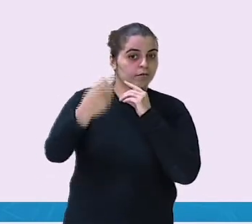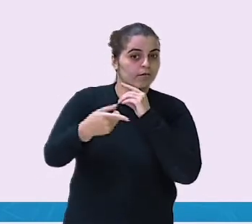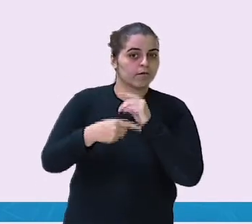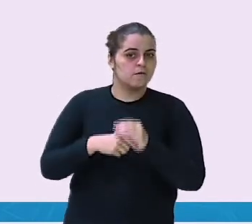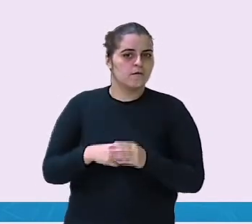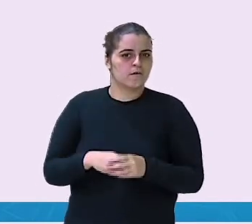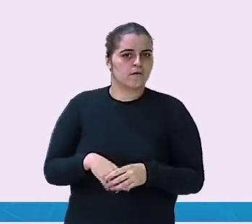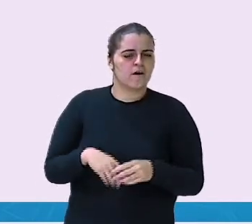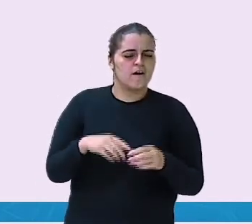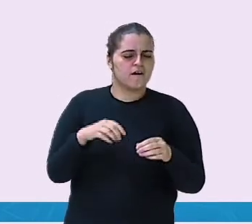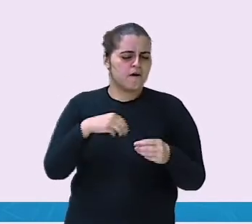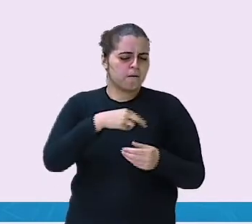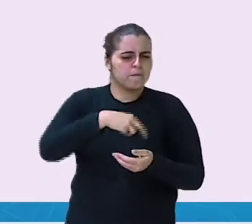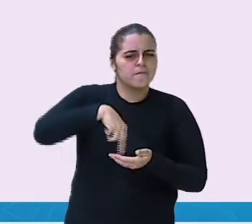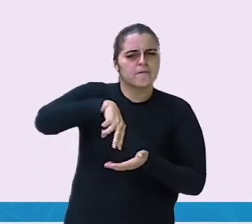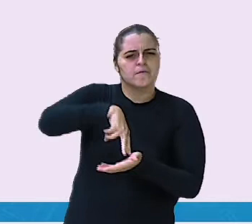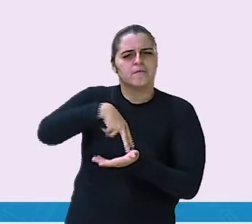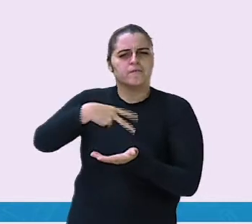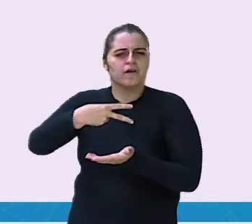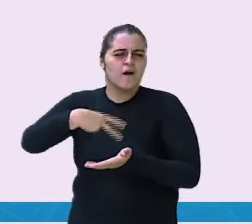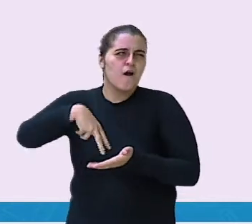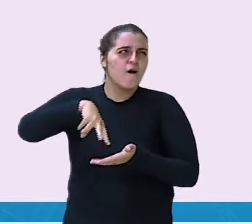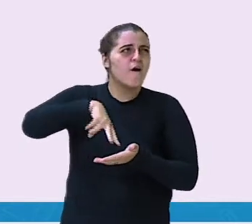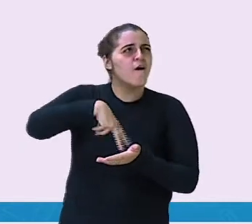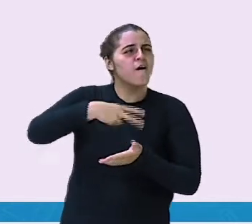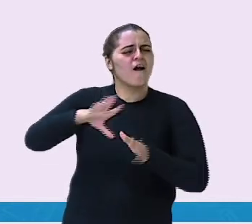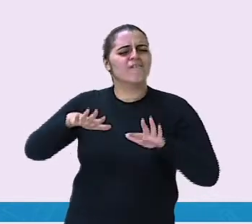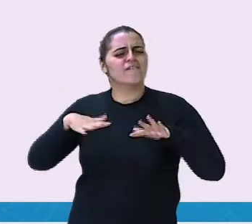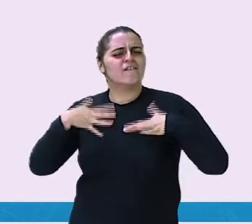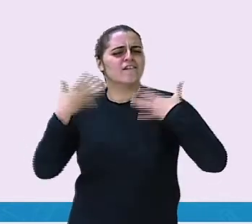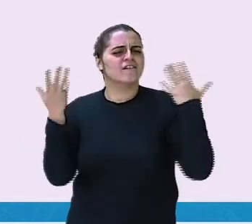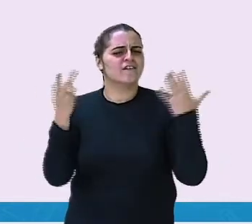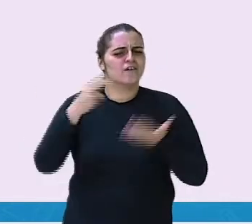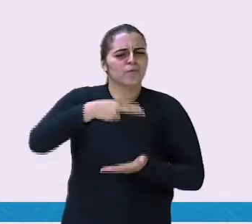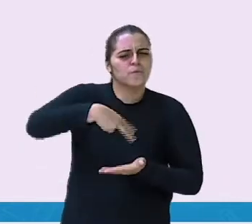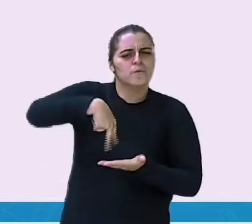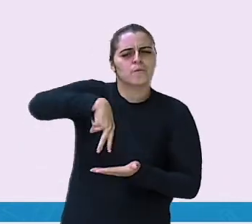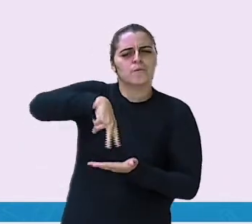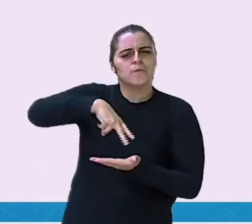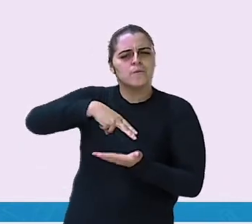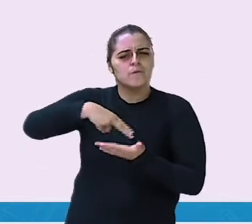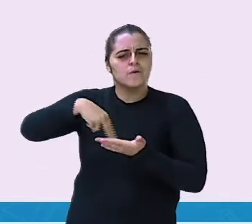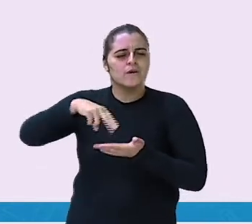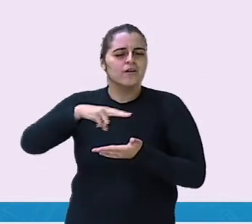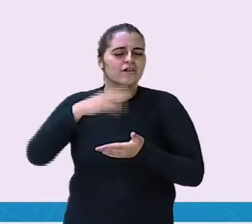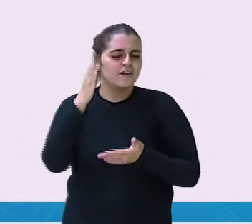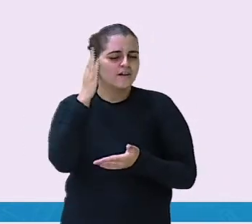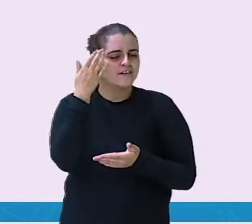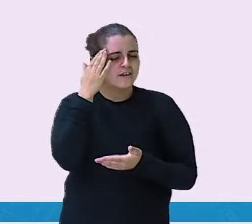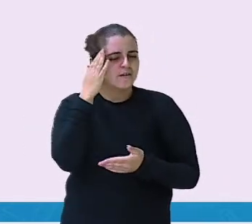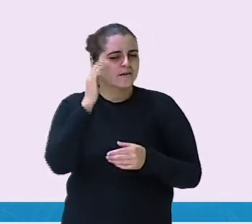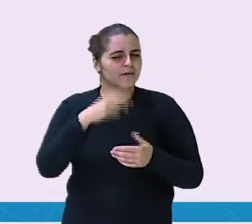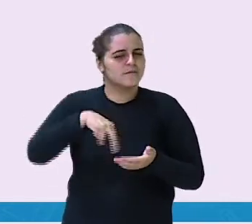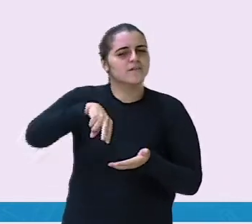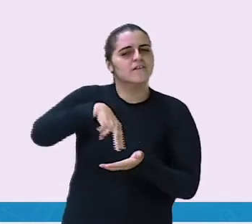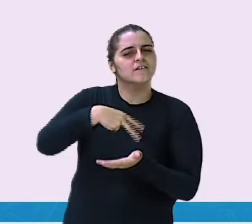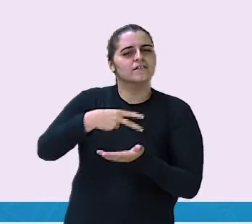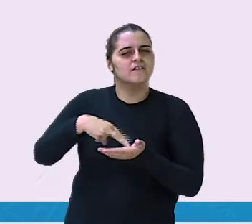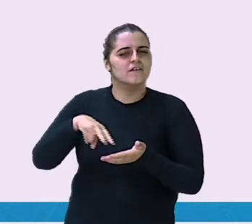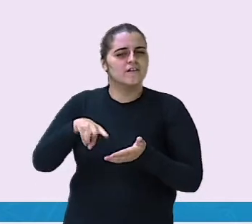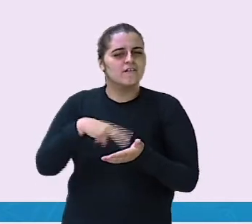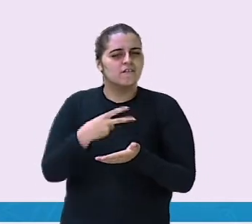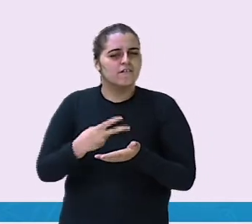Tosse para lá. Tosse para cá. E dá uma voltinha. Só sabemos dançar assim.